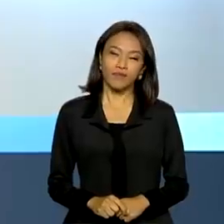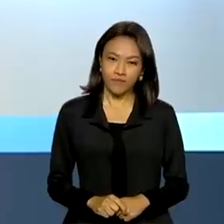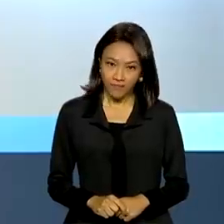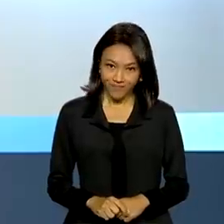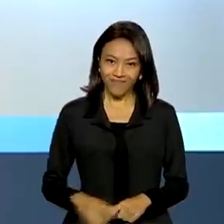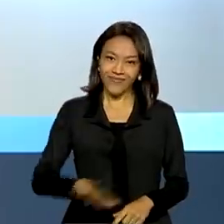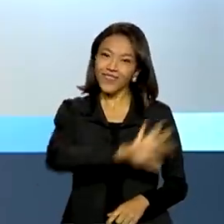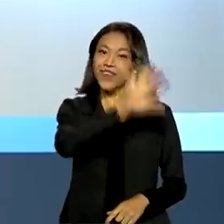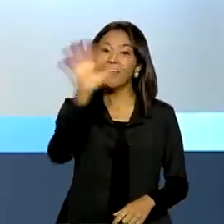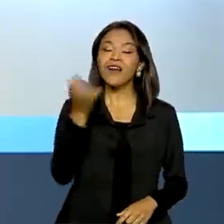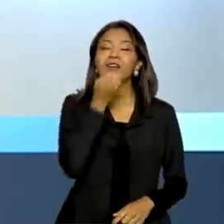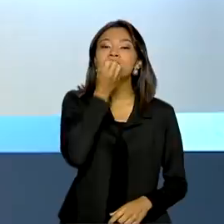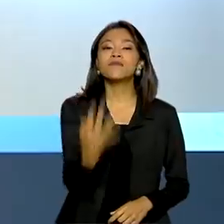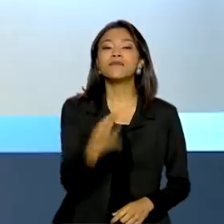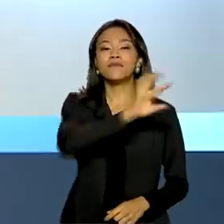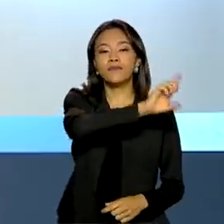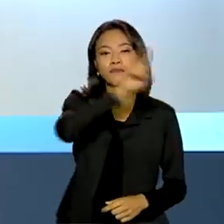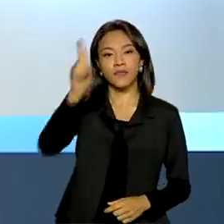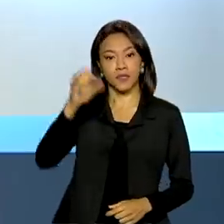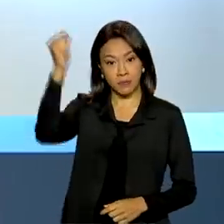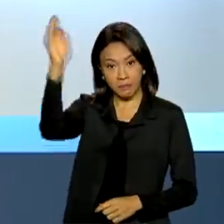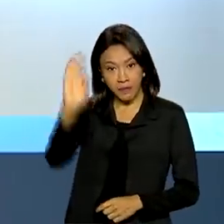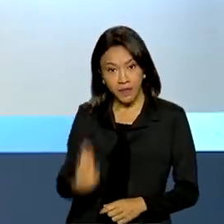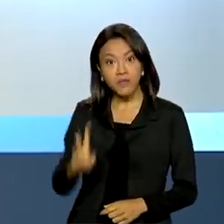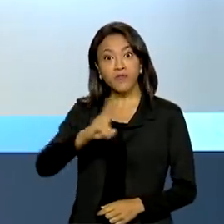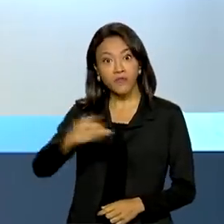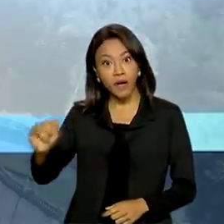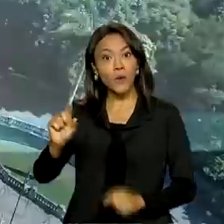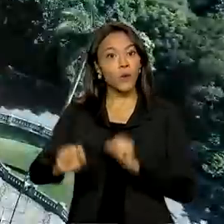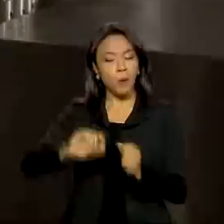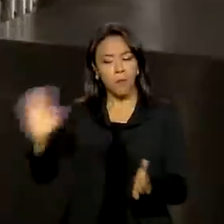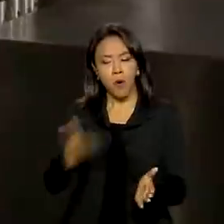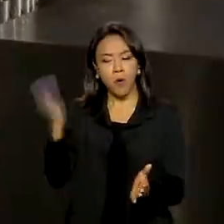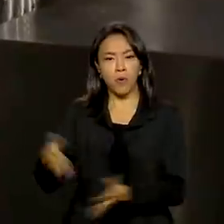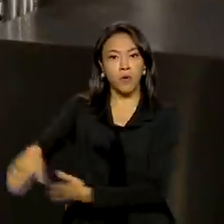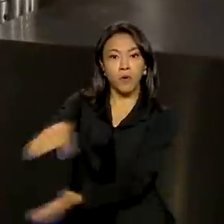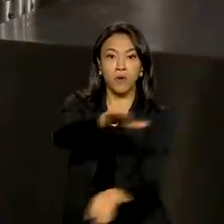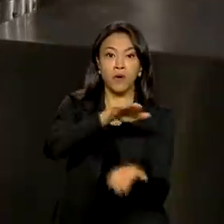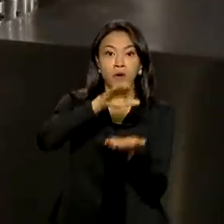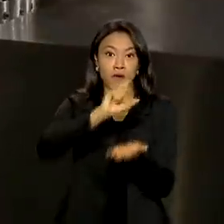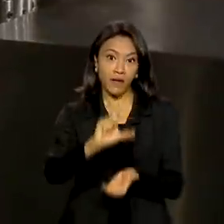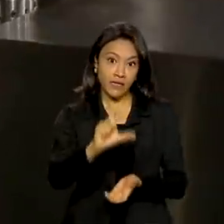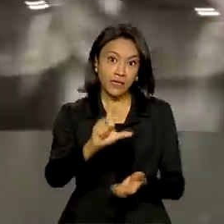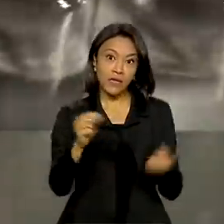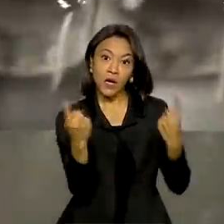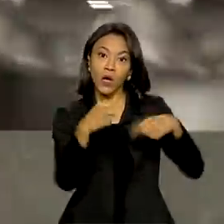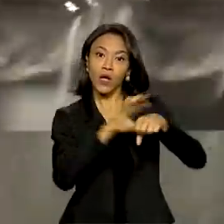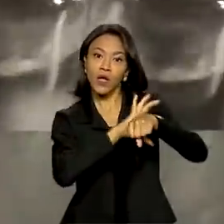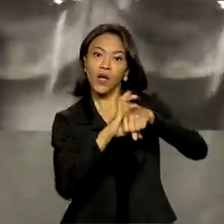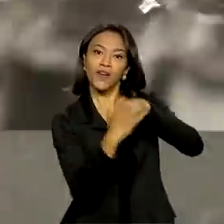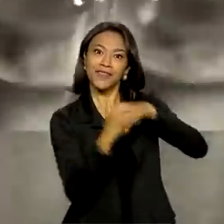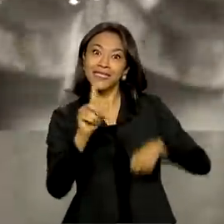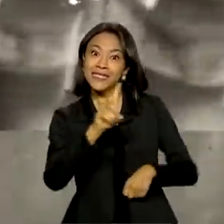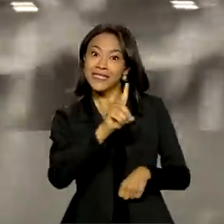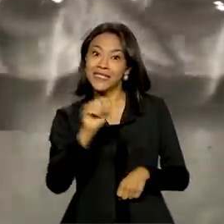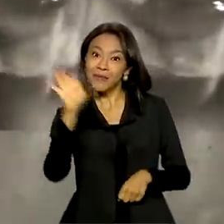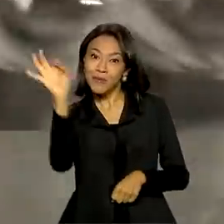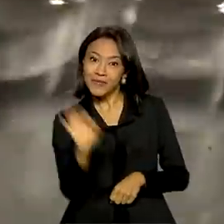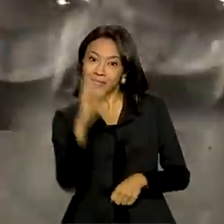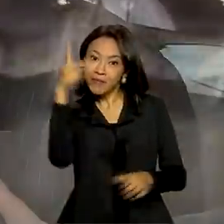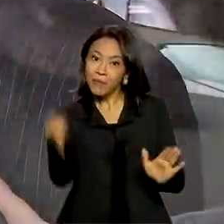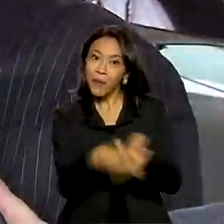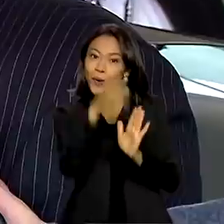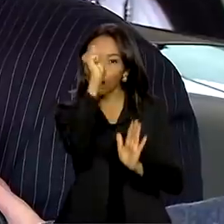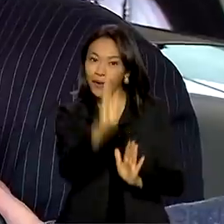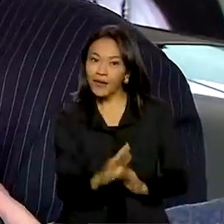Olá, bom dia! Brasil vai produzir vacina contra a Covid-19 100% nacional. E